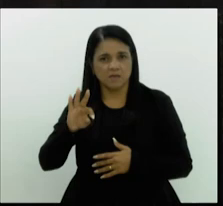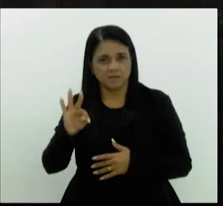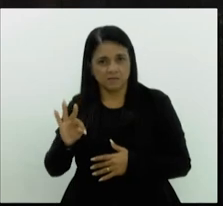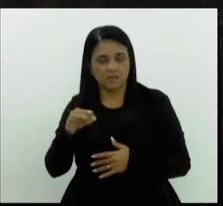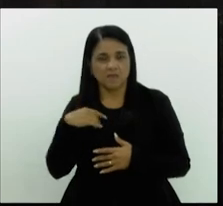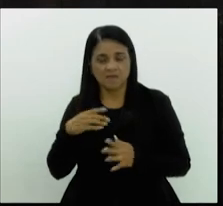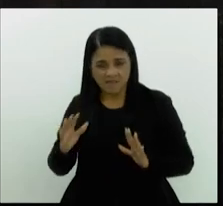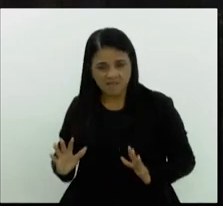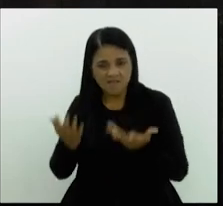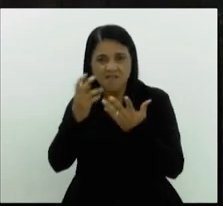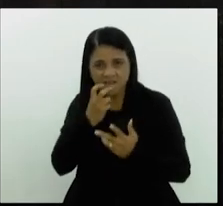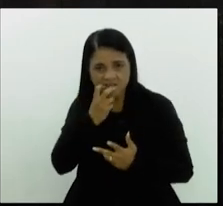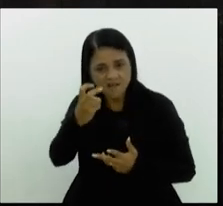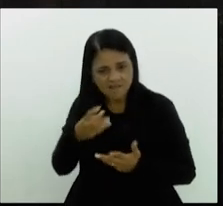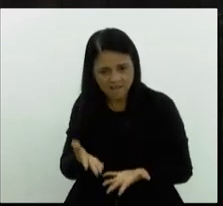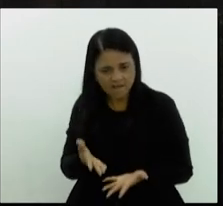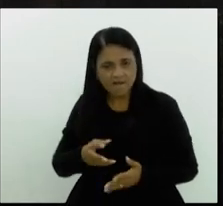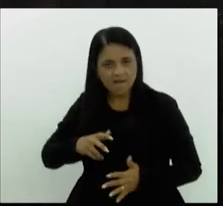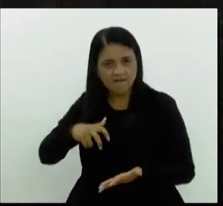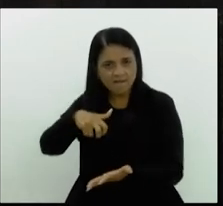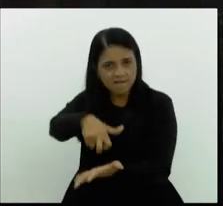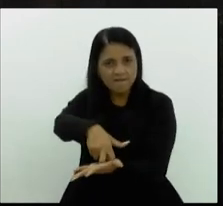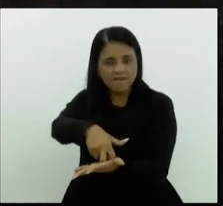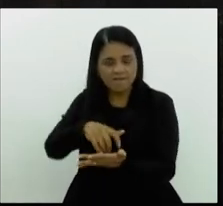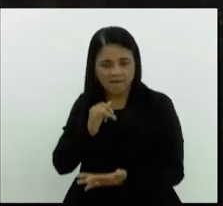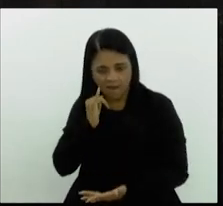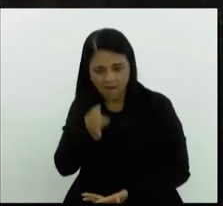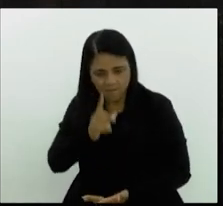Osiel Alves, viva a reforma agrária.